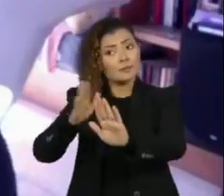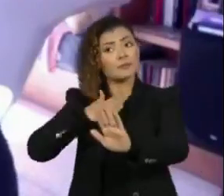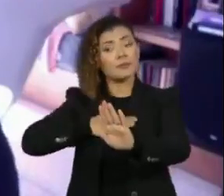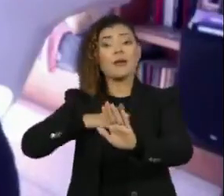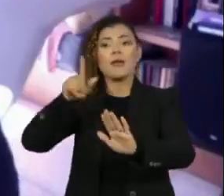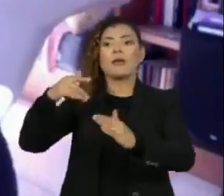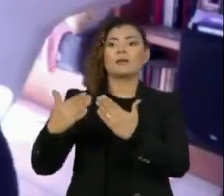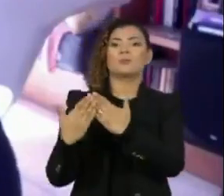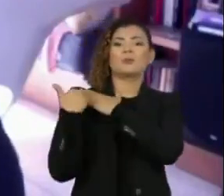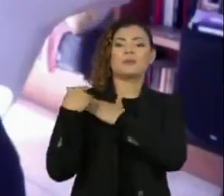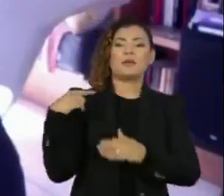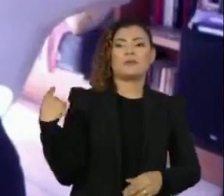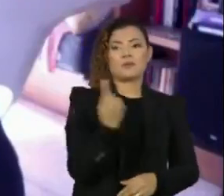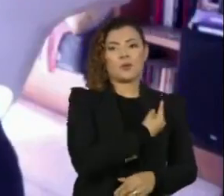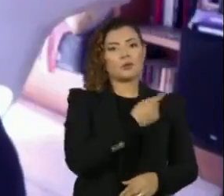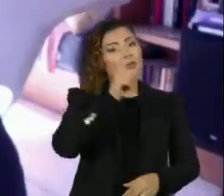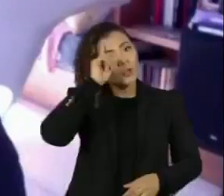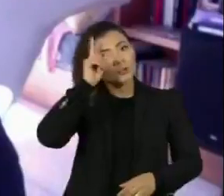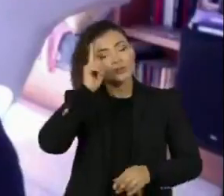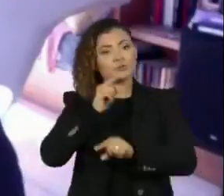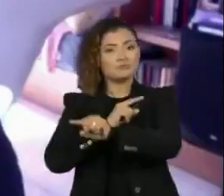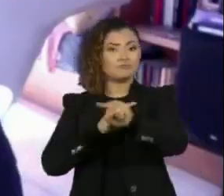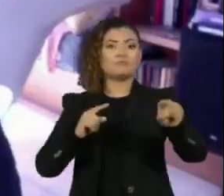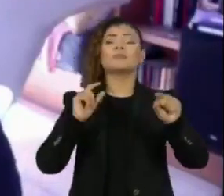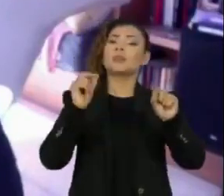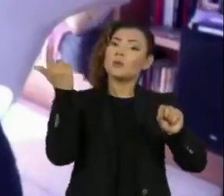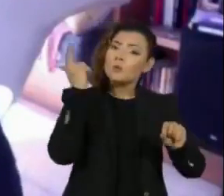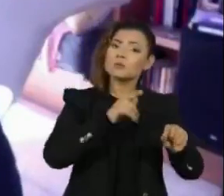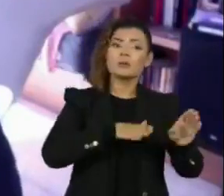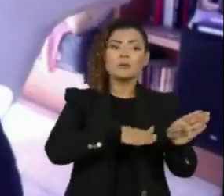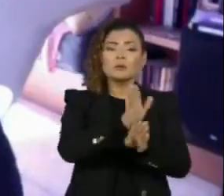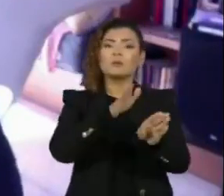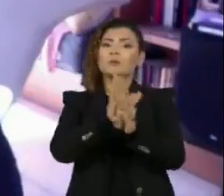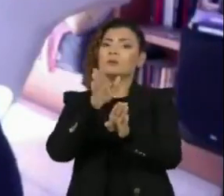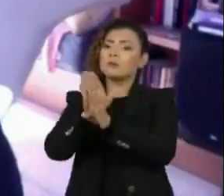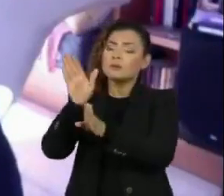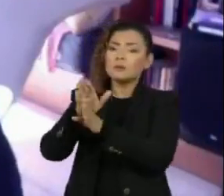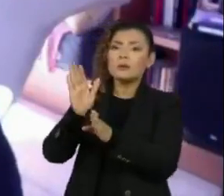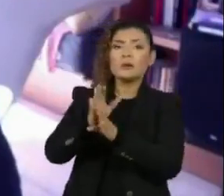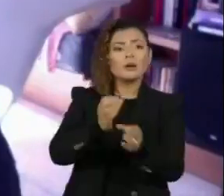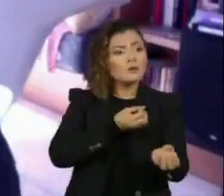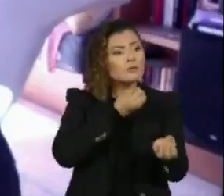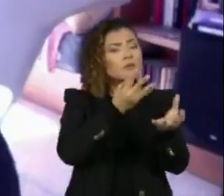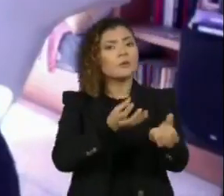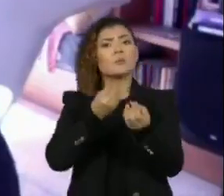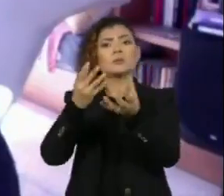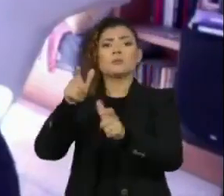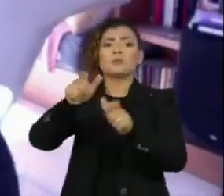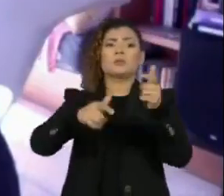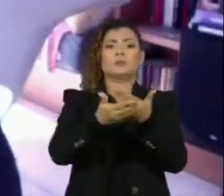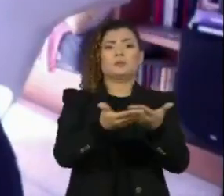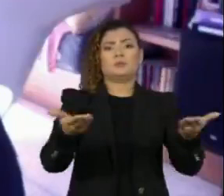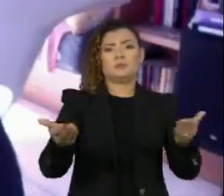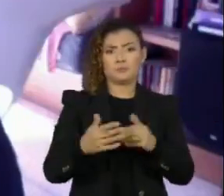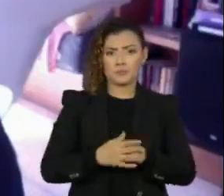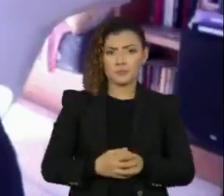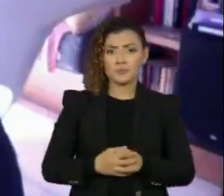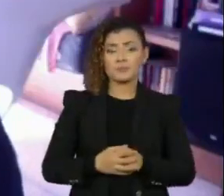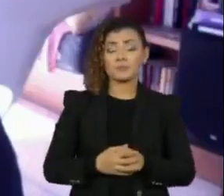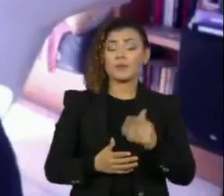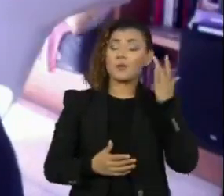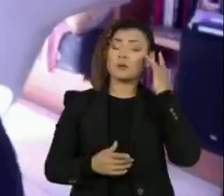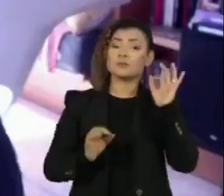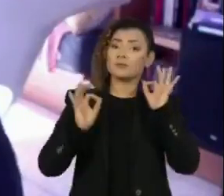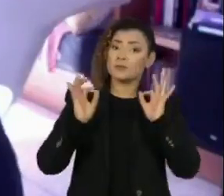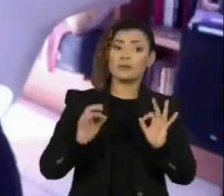eu acho que é o nosso papel no dia a dia também, conseguir educando e compartilhando a informação com as pessoas à nossa volta. Eu acho